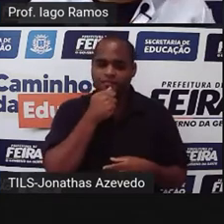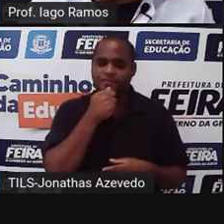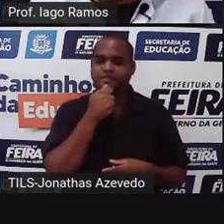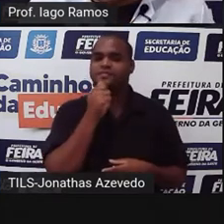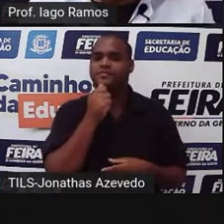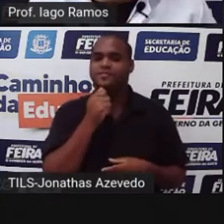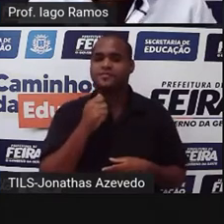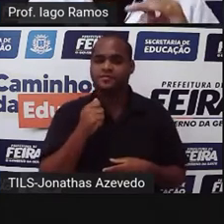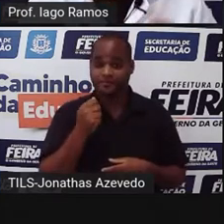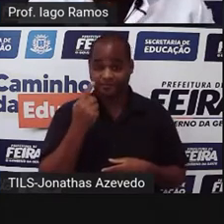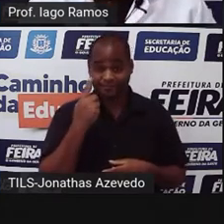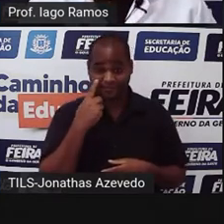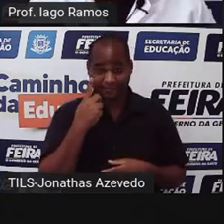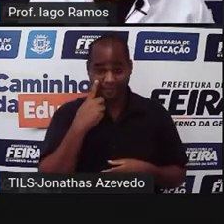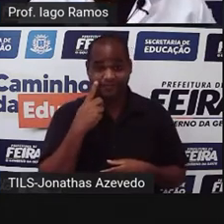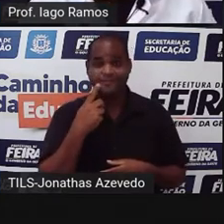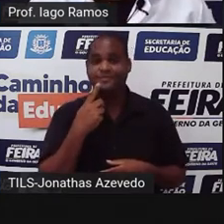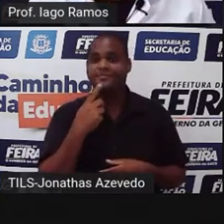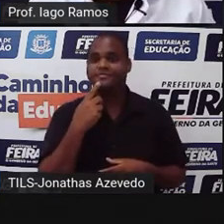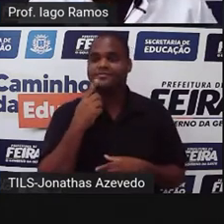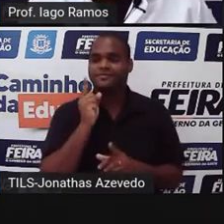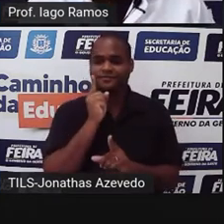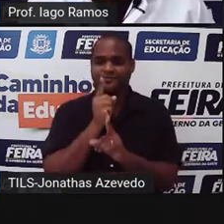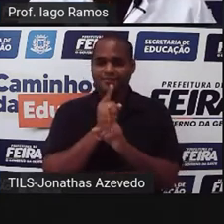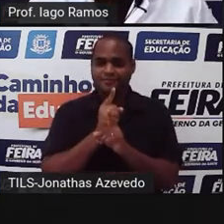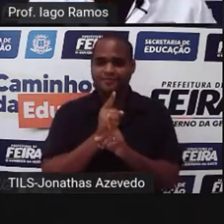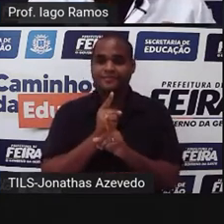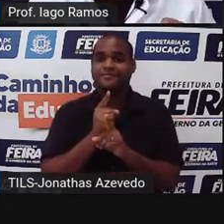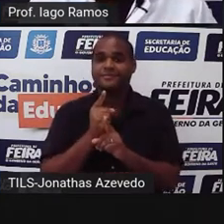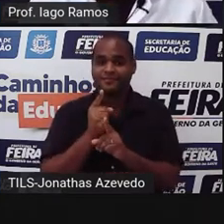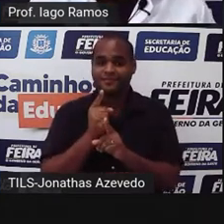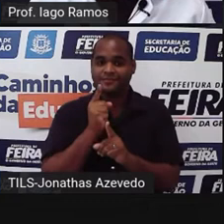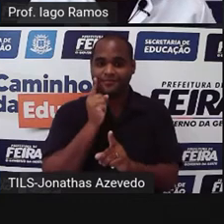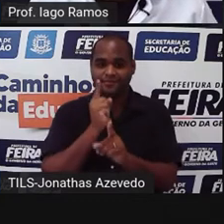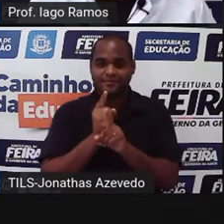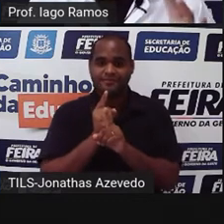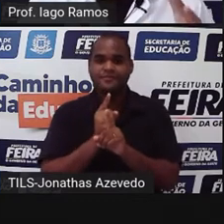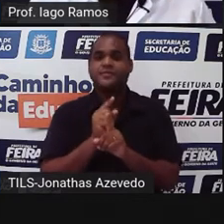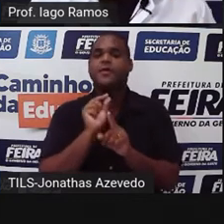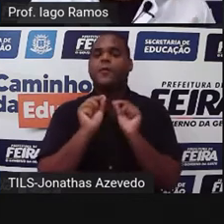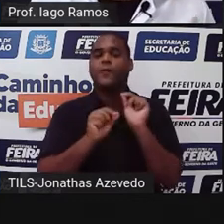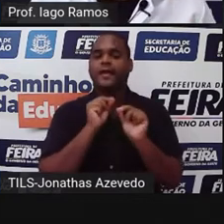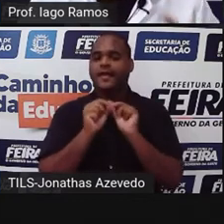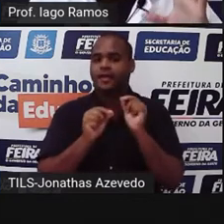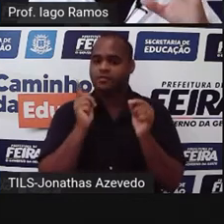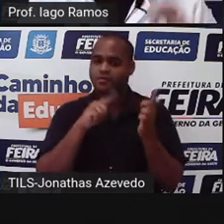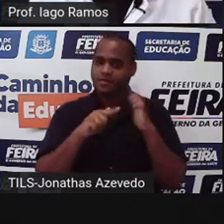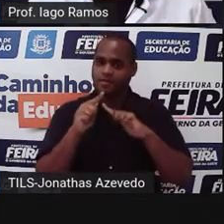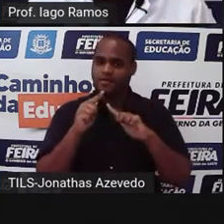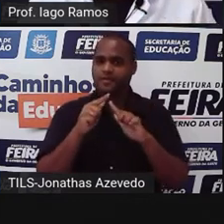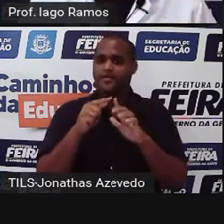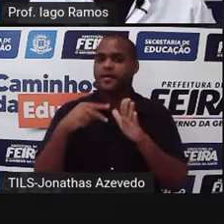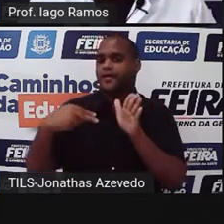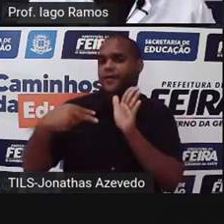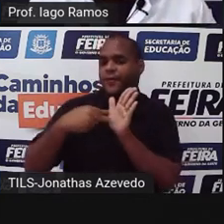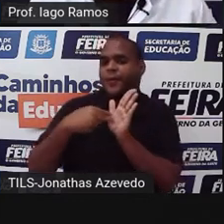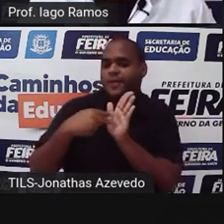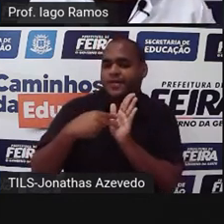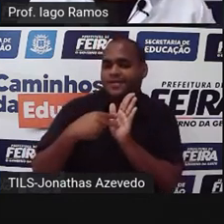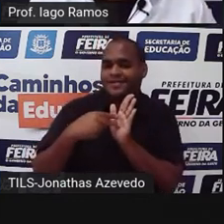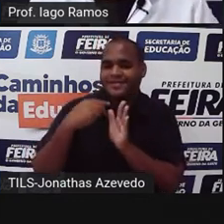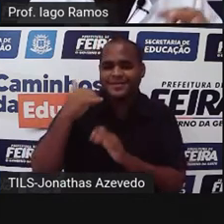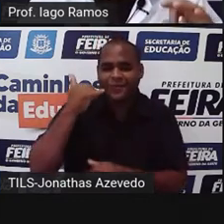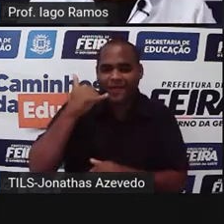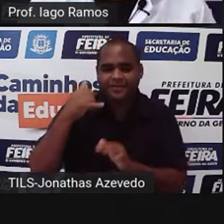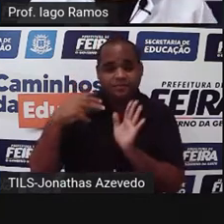ser rápido. E aí você vai procurar e encontrar, se conseguir, um carregador de celular